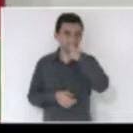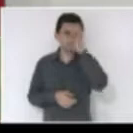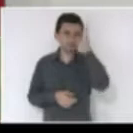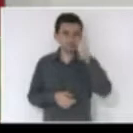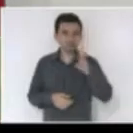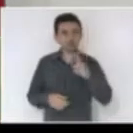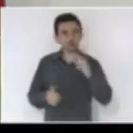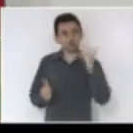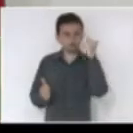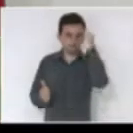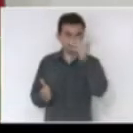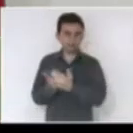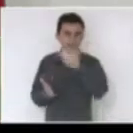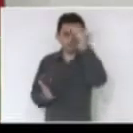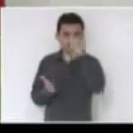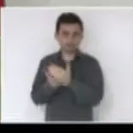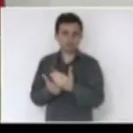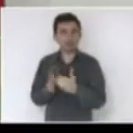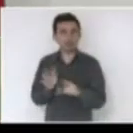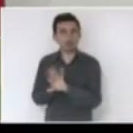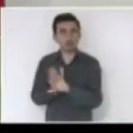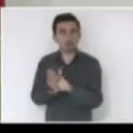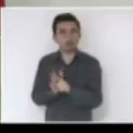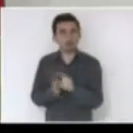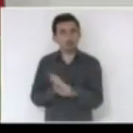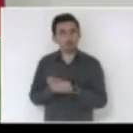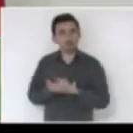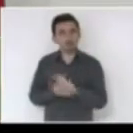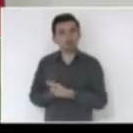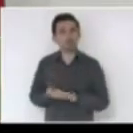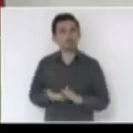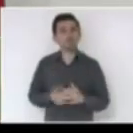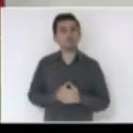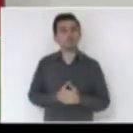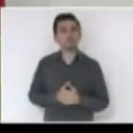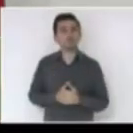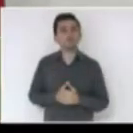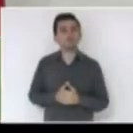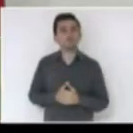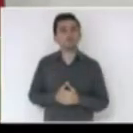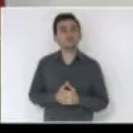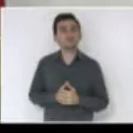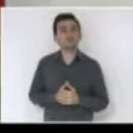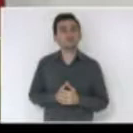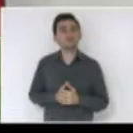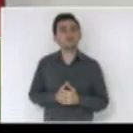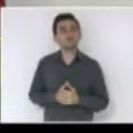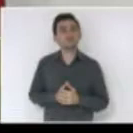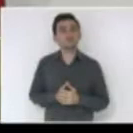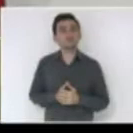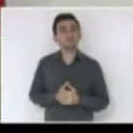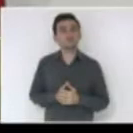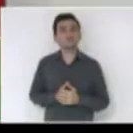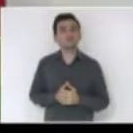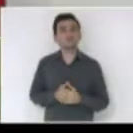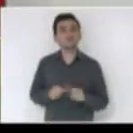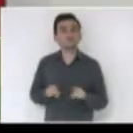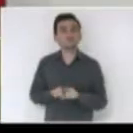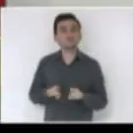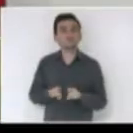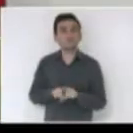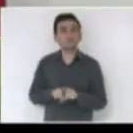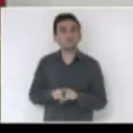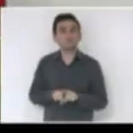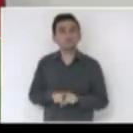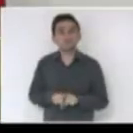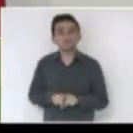Descumpre a lei, aplica os recursos de saúde e educação da forma que quer, da PAE, não aplica os recursos de aplicar.